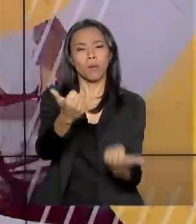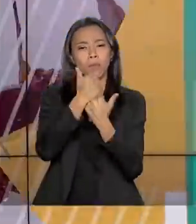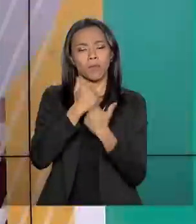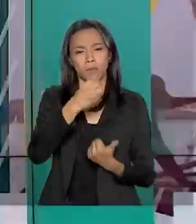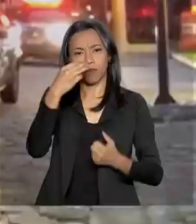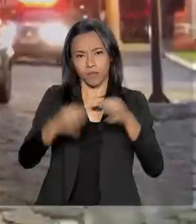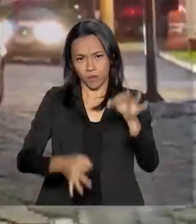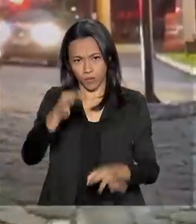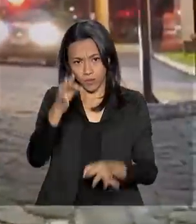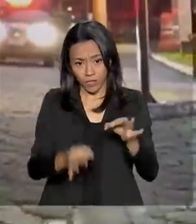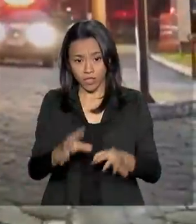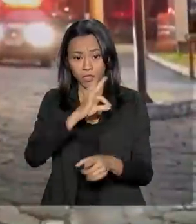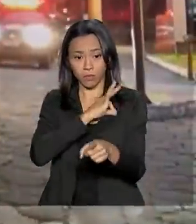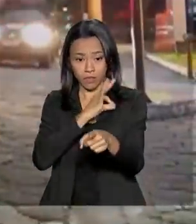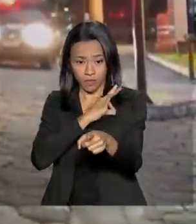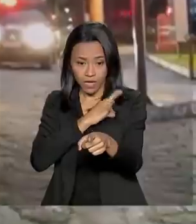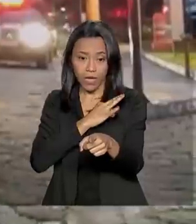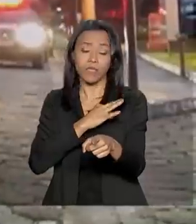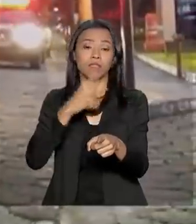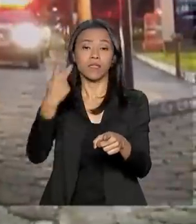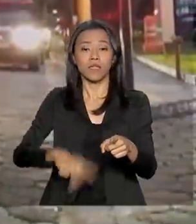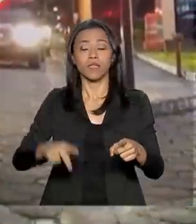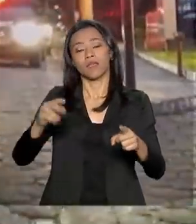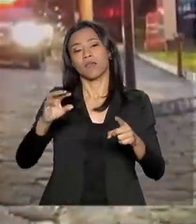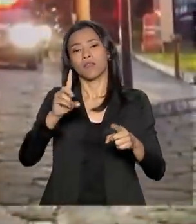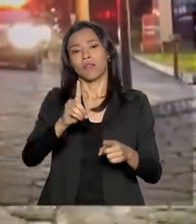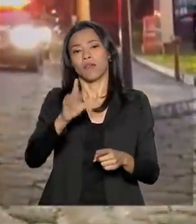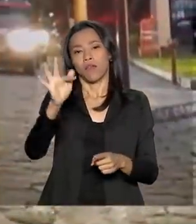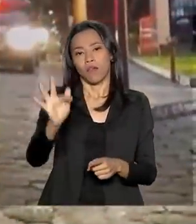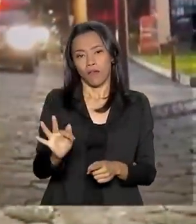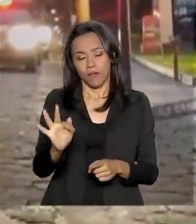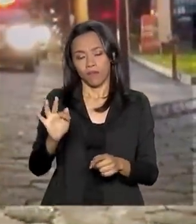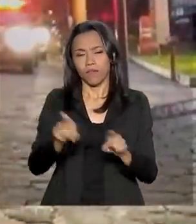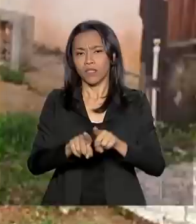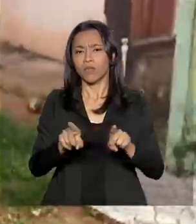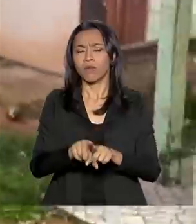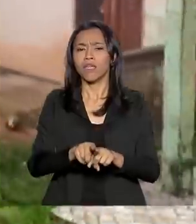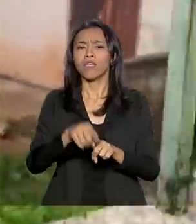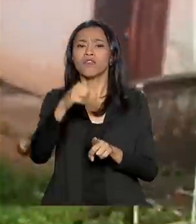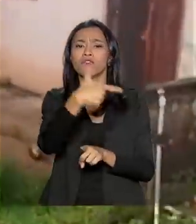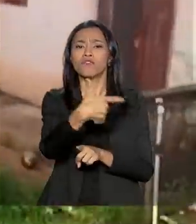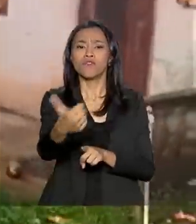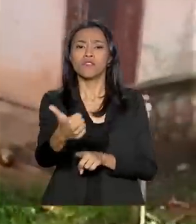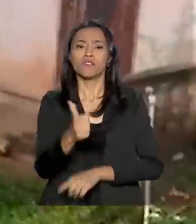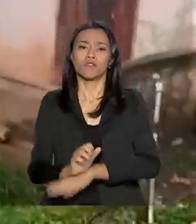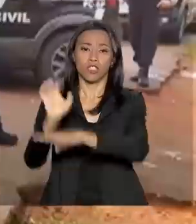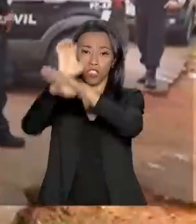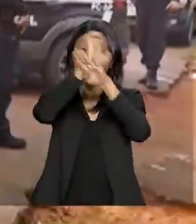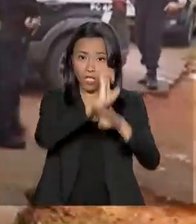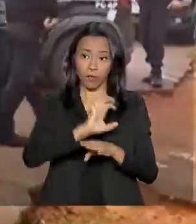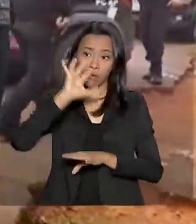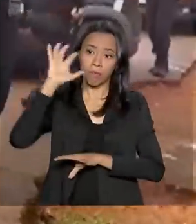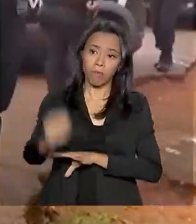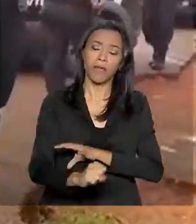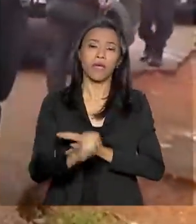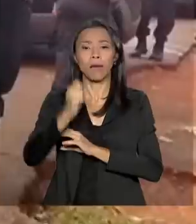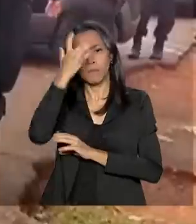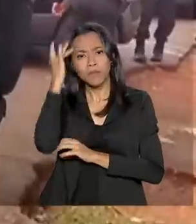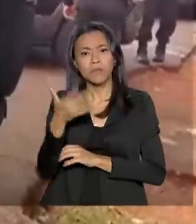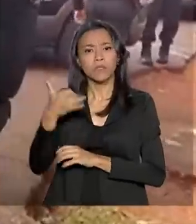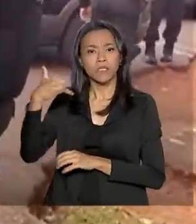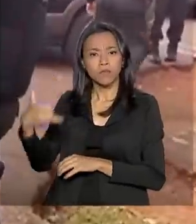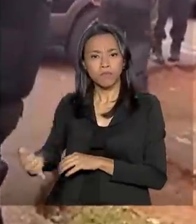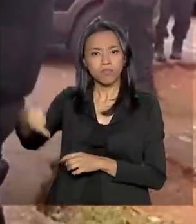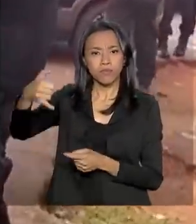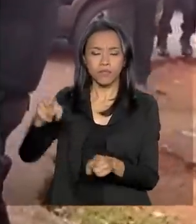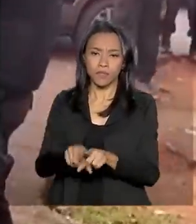policiais civis estão nas ruas do Distrito Federal e de mais 21 estados para a prisão de autores de homicídio e feminicídio.